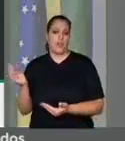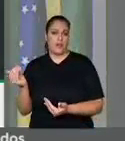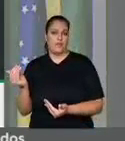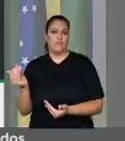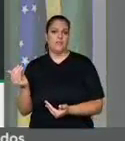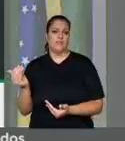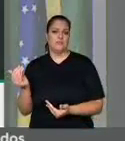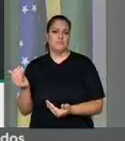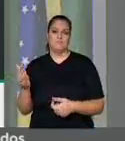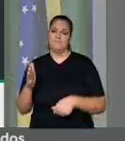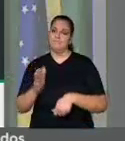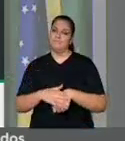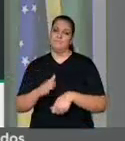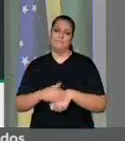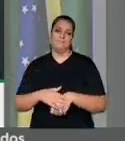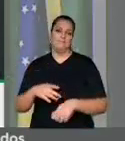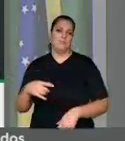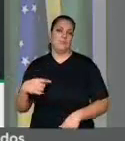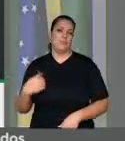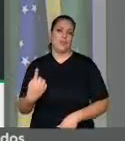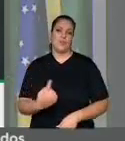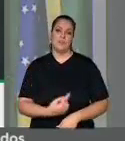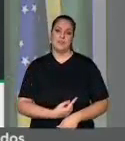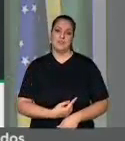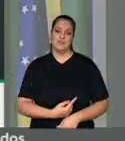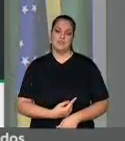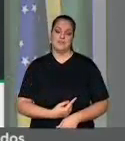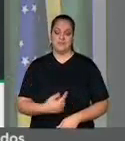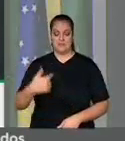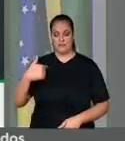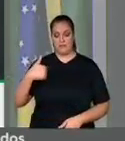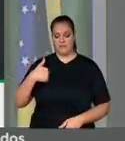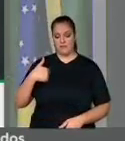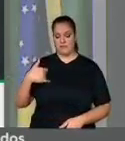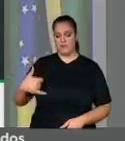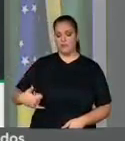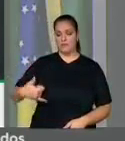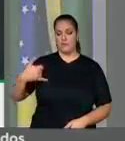Está em nossas mãos. Eu, enquanto deputado federal, tenho 27 anos.